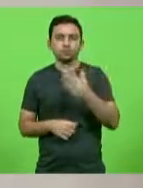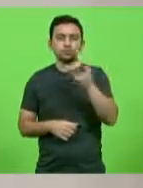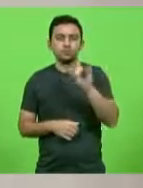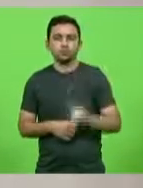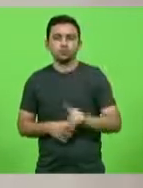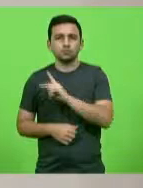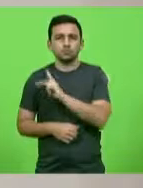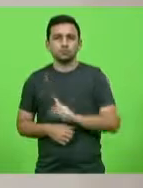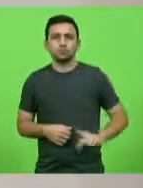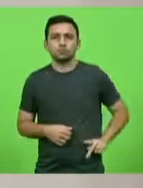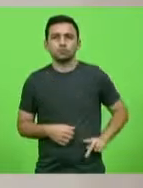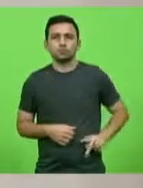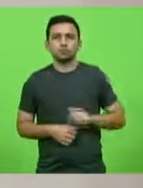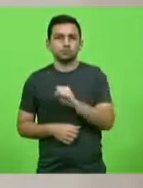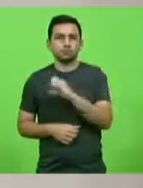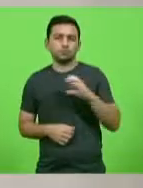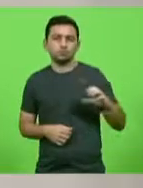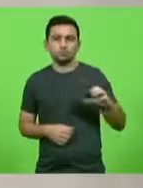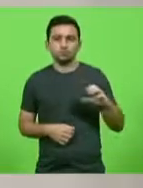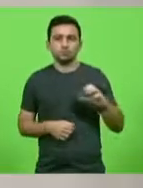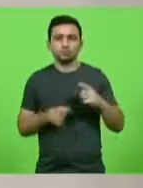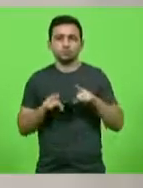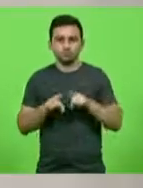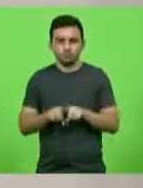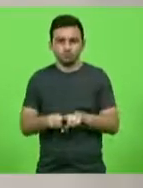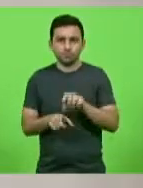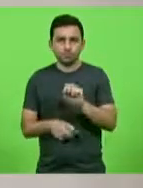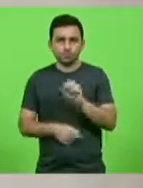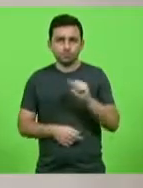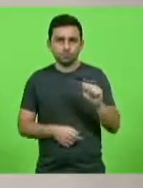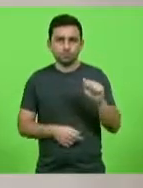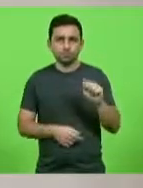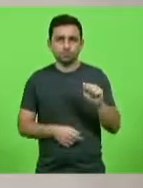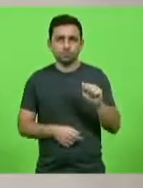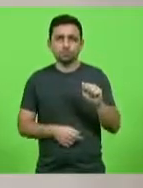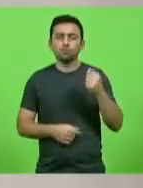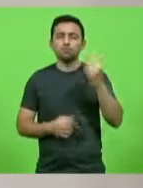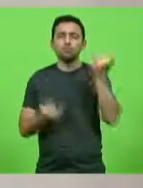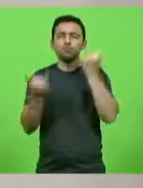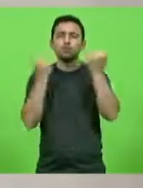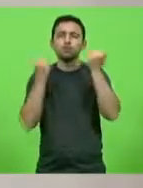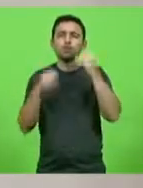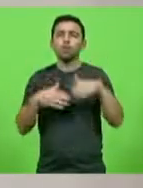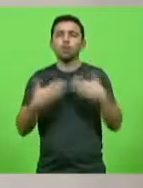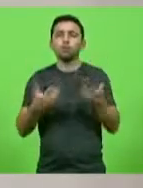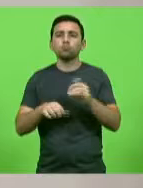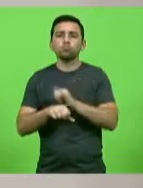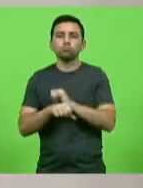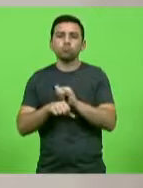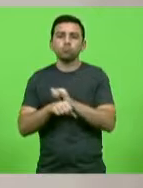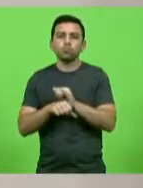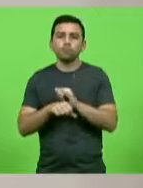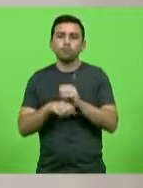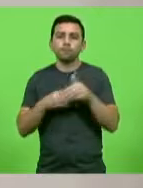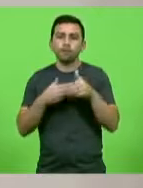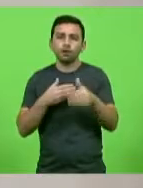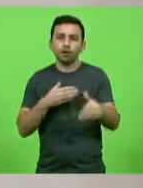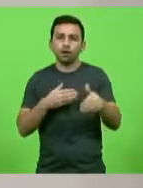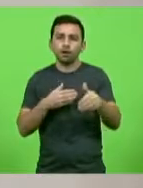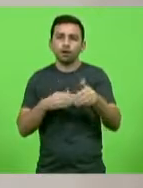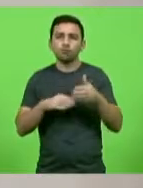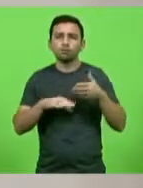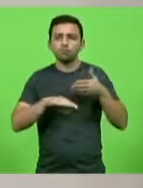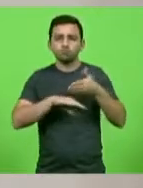da SC Parcerias SA informações acerca do plano de ação para viabilizar o acesso de